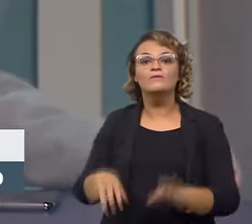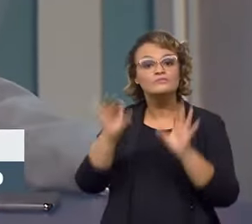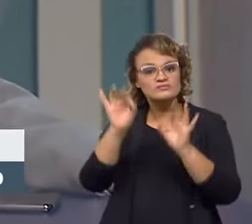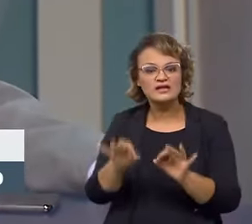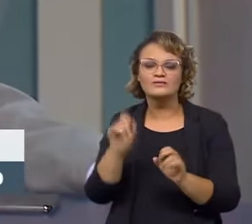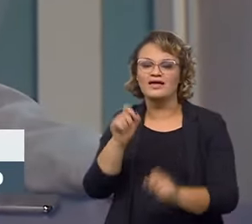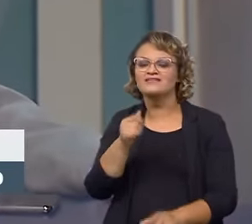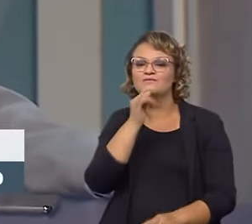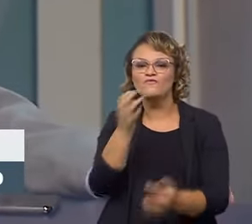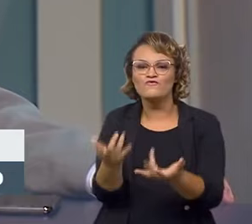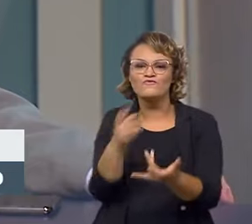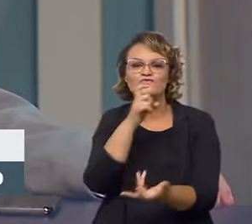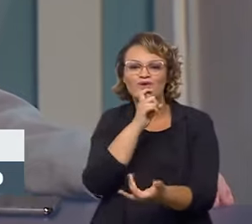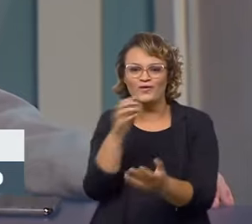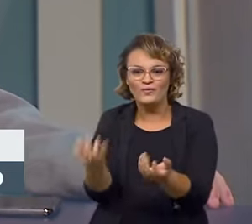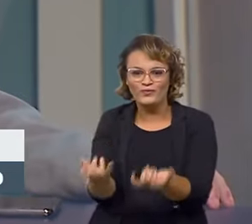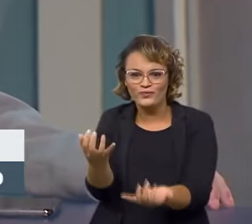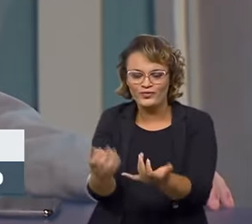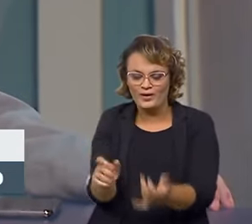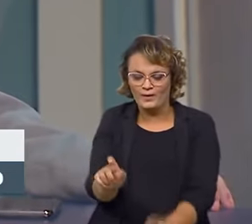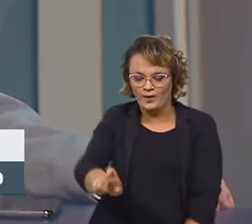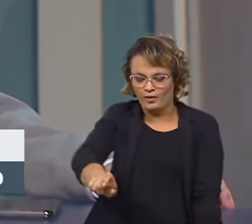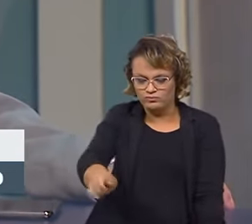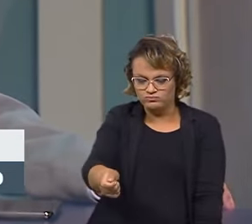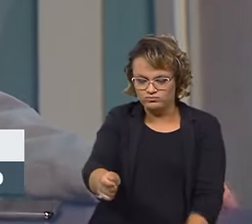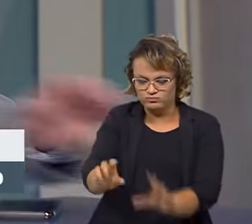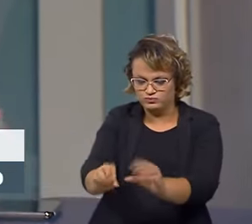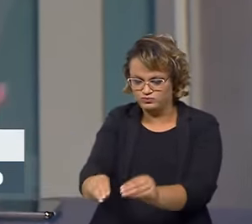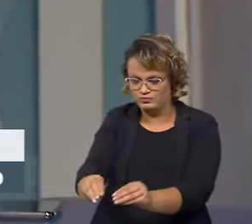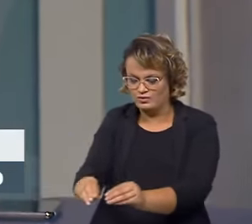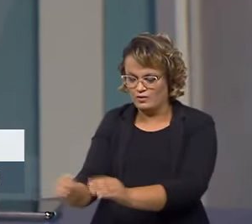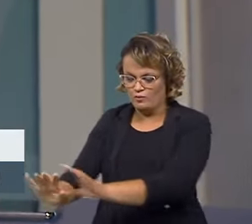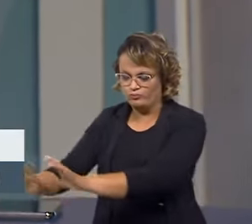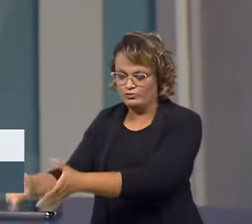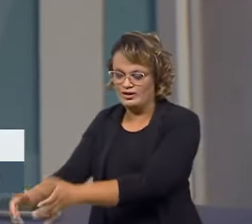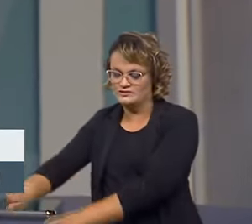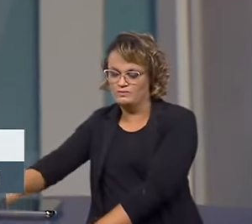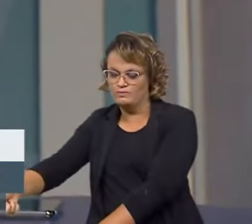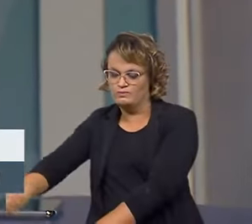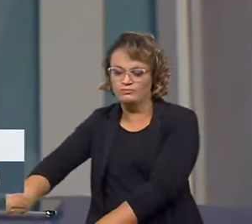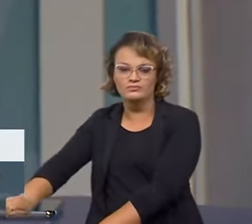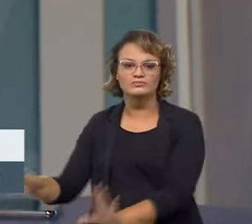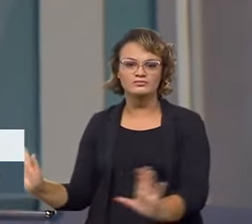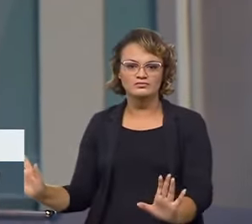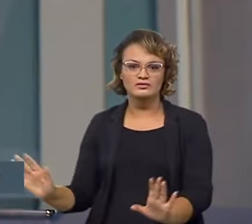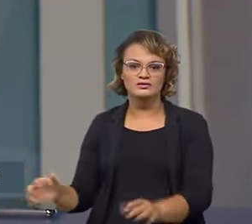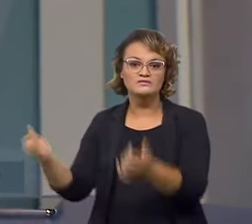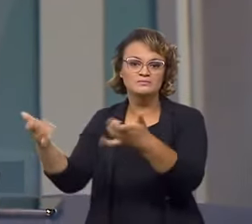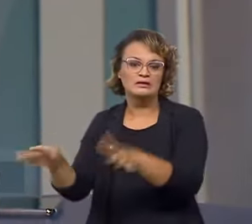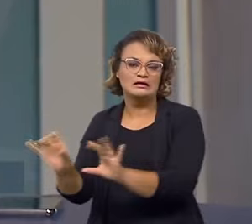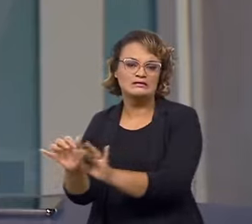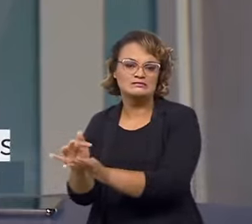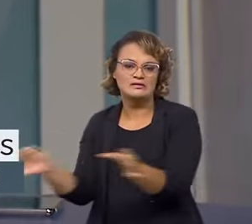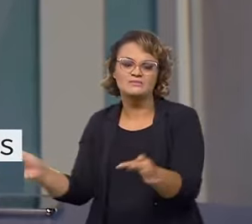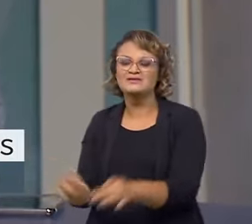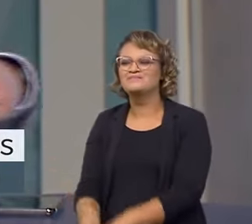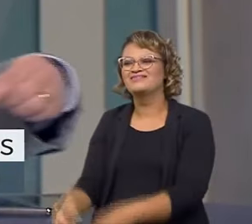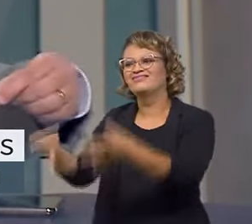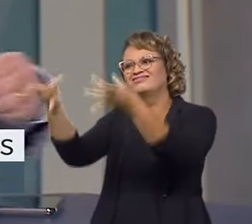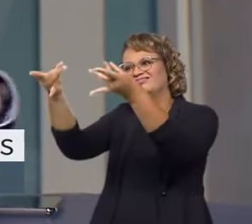do fogão, a partir do momento que desligou a chama, o gás tem que desligar em tantos segundos. Acabou, é isso que eu preciso dizer para ela. E não